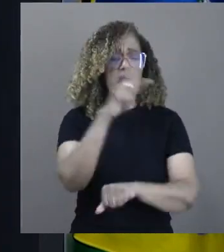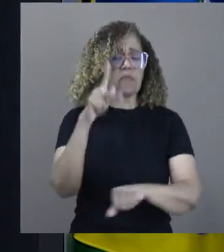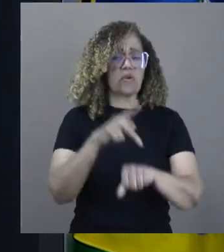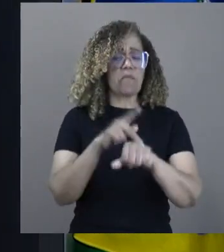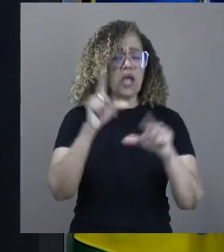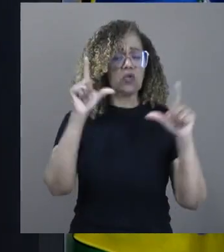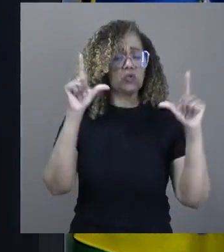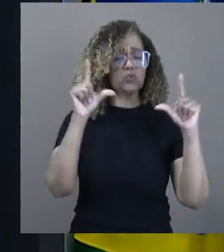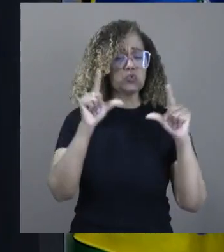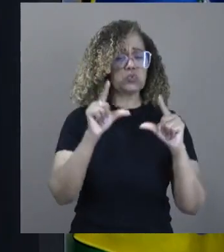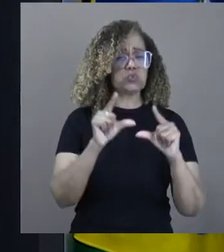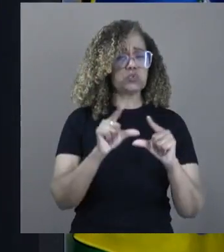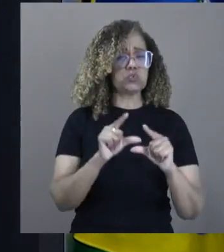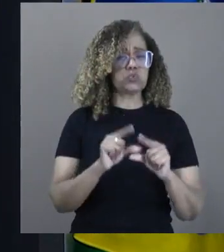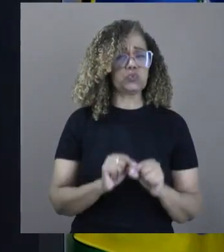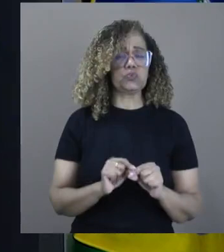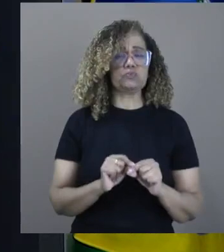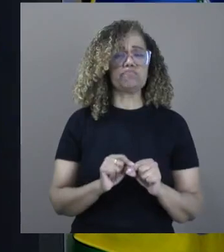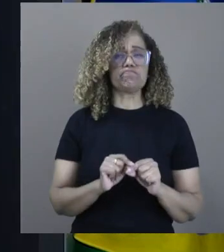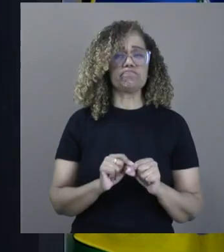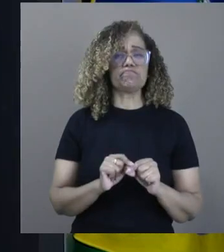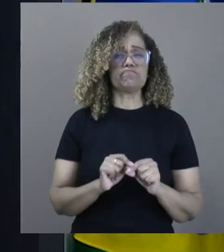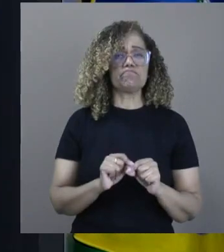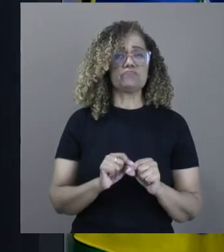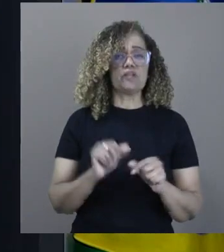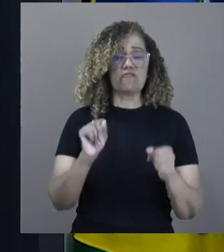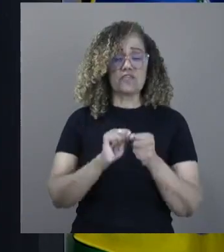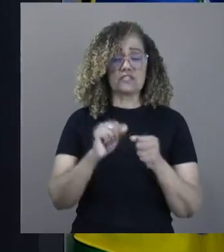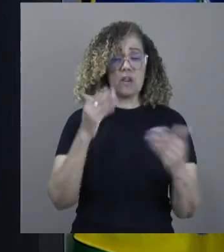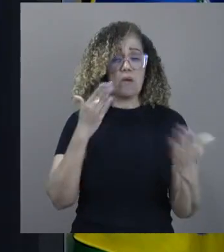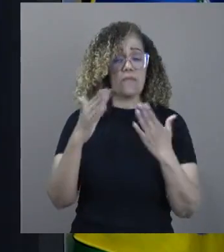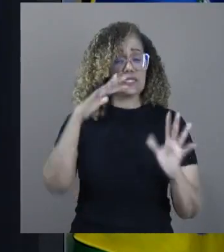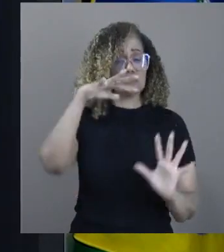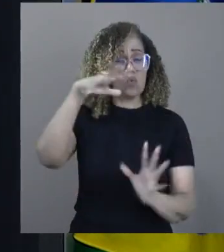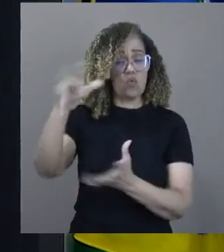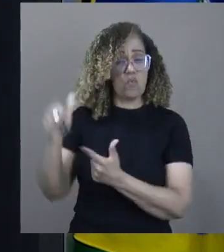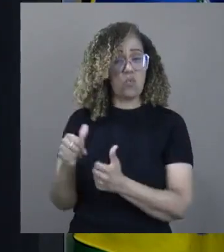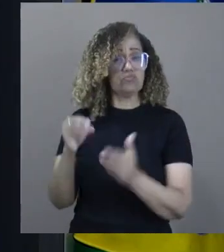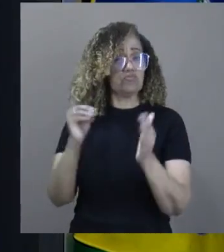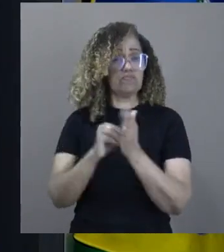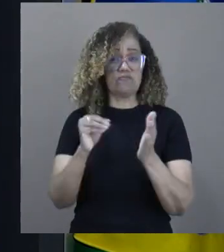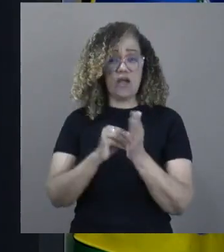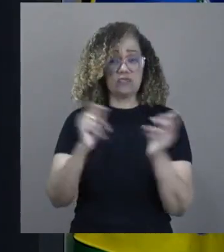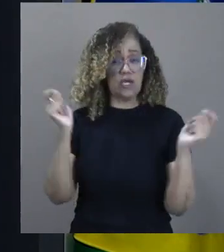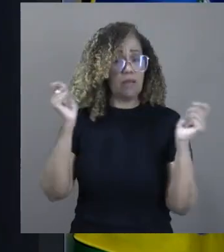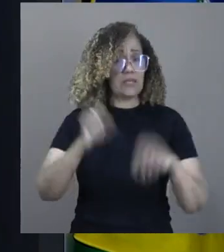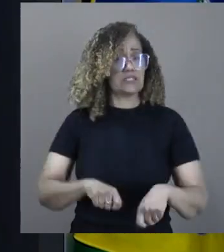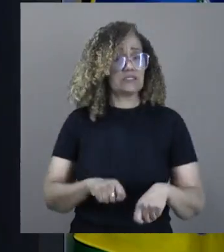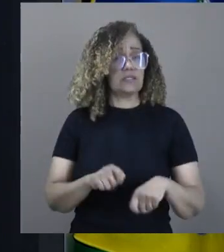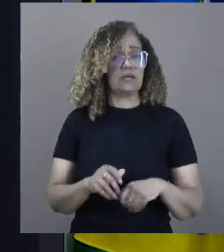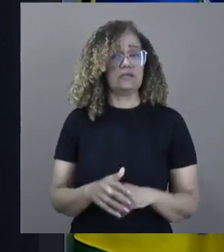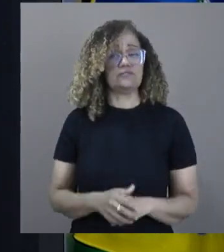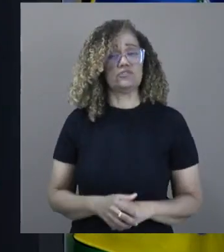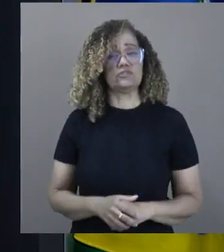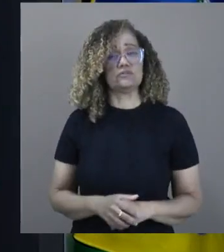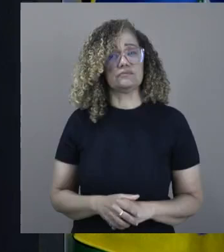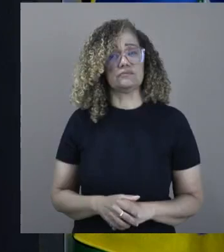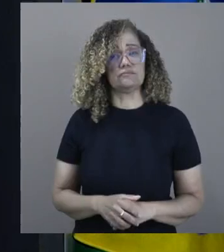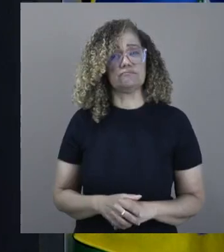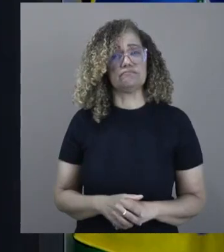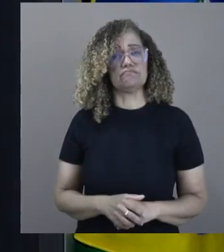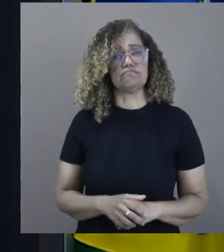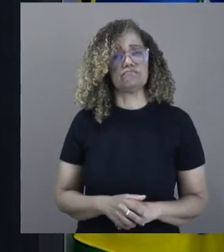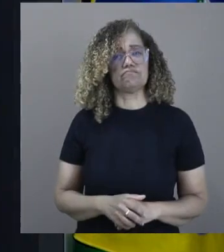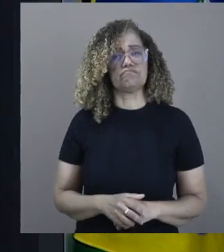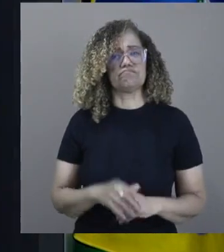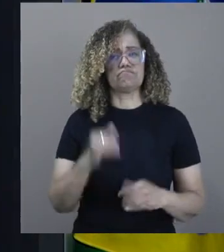minúsculo, diante do mundo e subestima nossa capacidade de autossuficiência. É uma